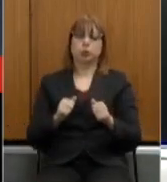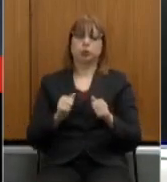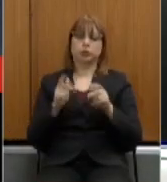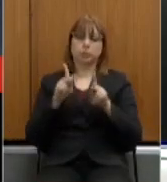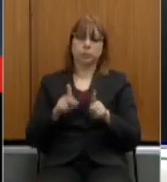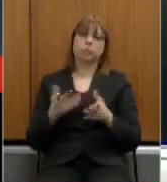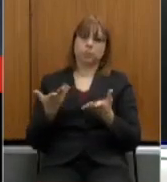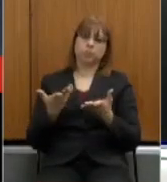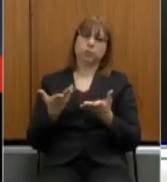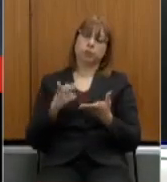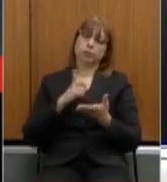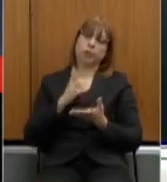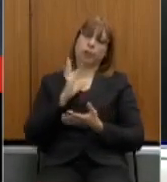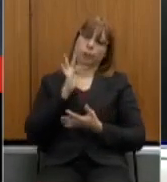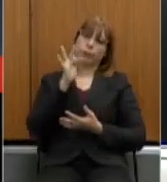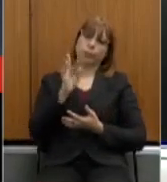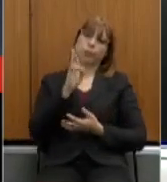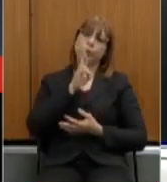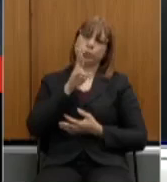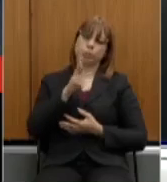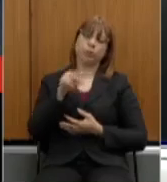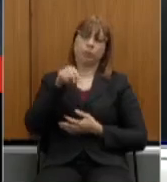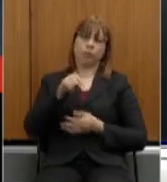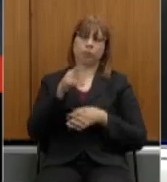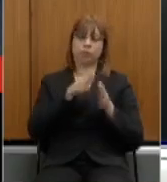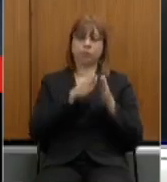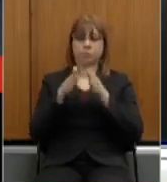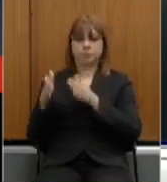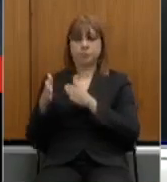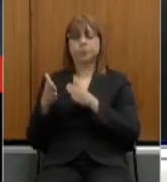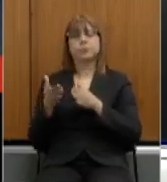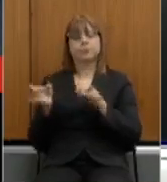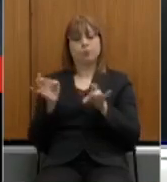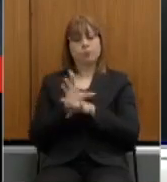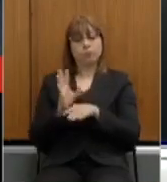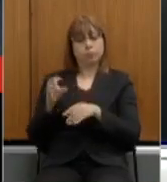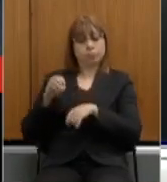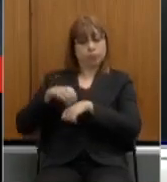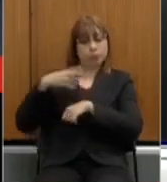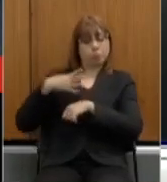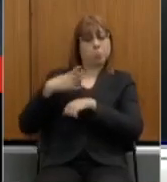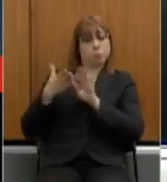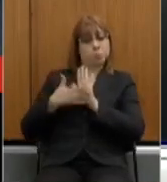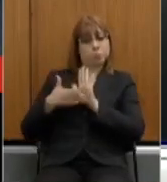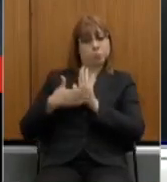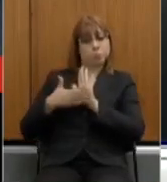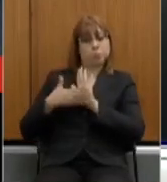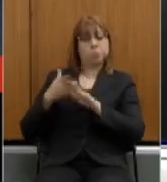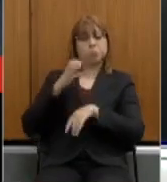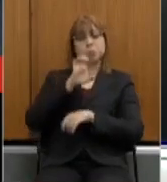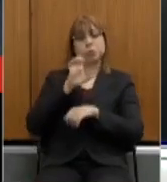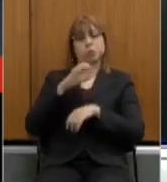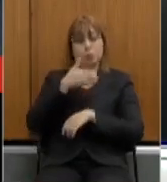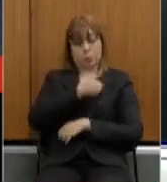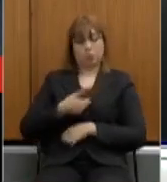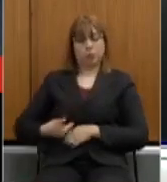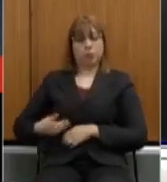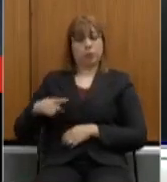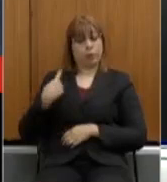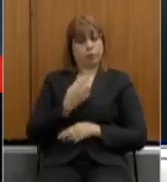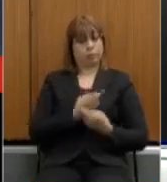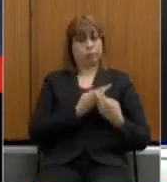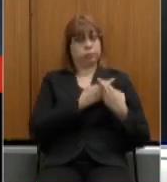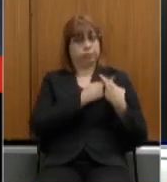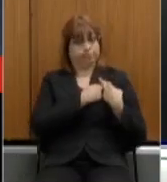por esse processo. Ao receber a proposta entregue pelo Governo do Estado, recebemos também uma grande responsabilidade